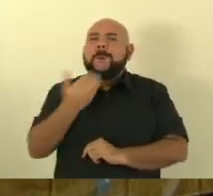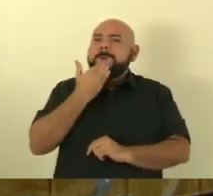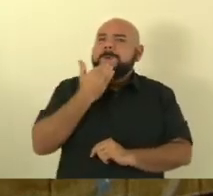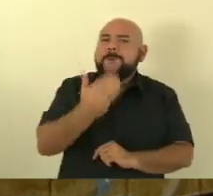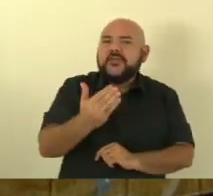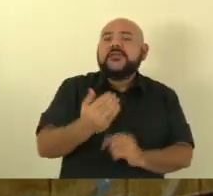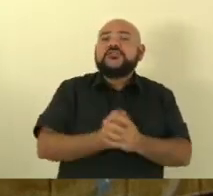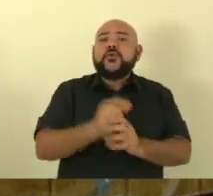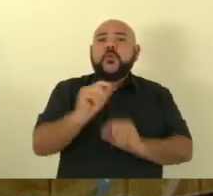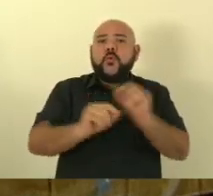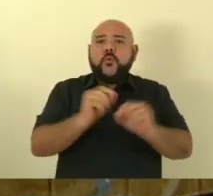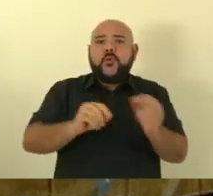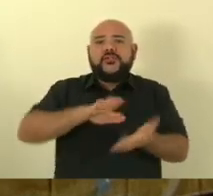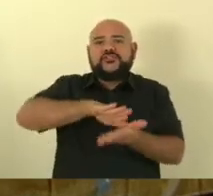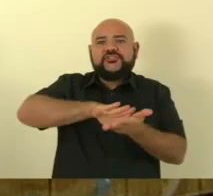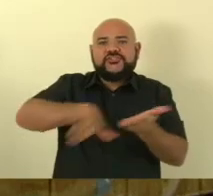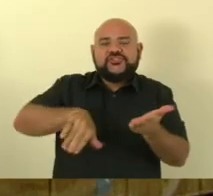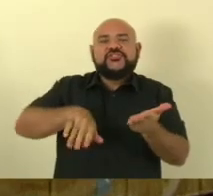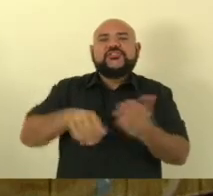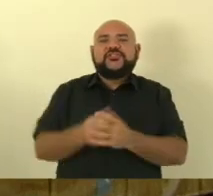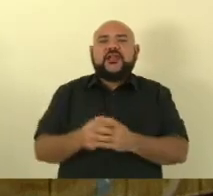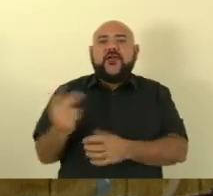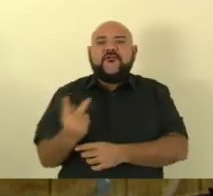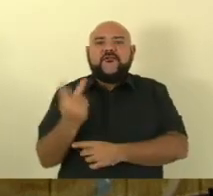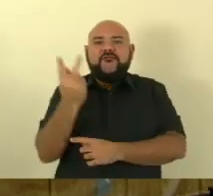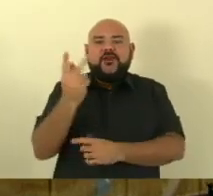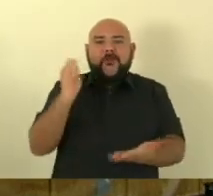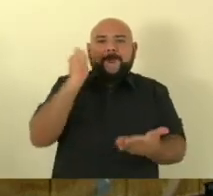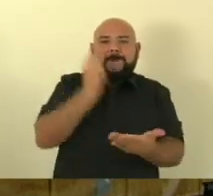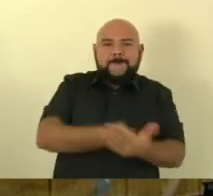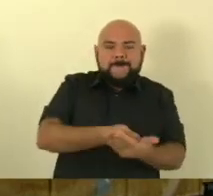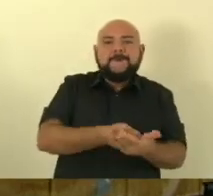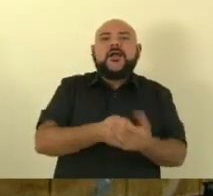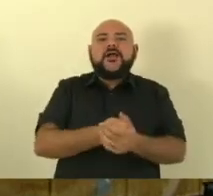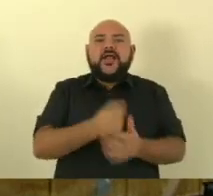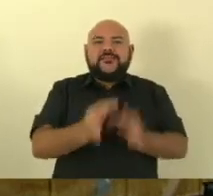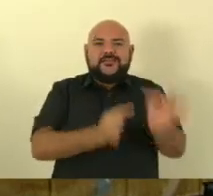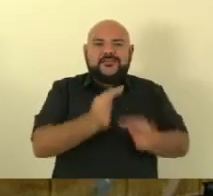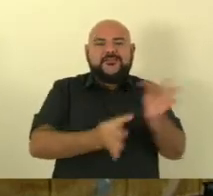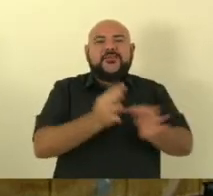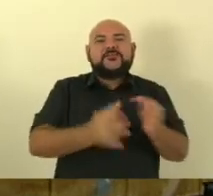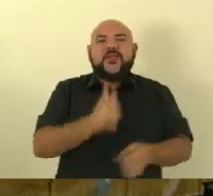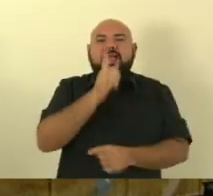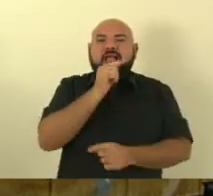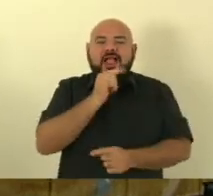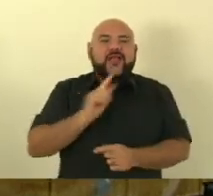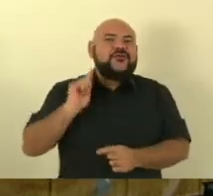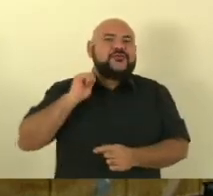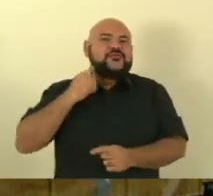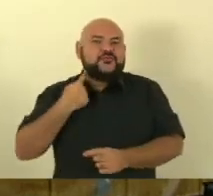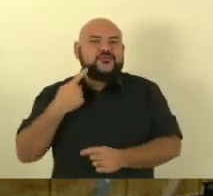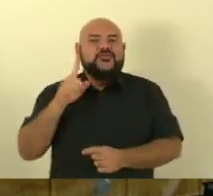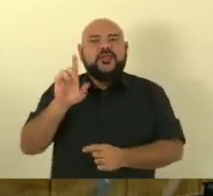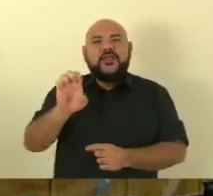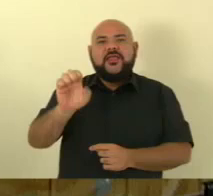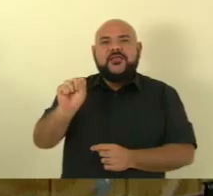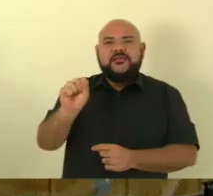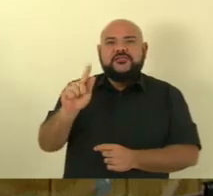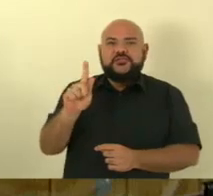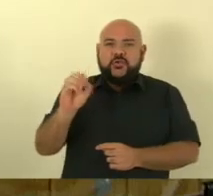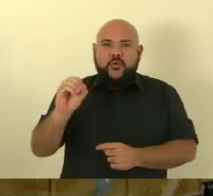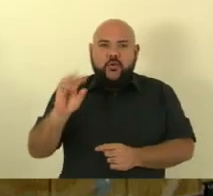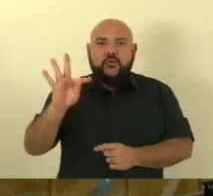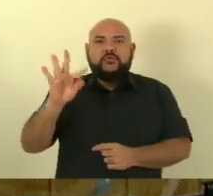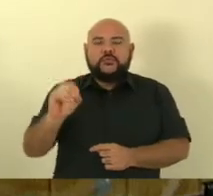da taxa de esgoto todos os templos religiosos do Espírito Santo. Se o veto for apreciado, os parlamentares votam, entre outras